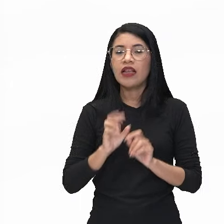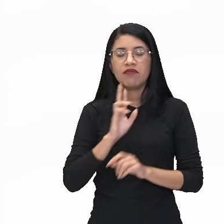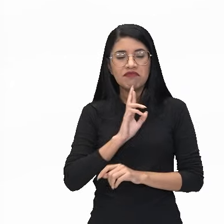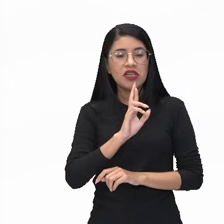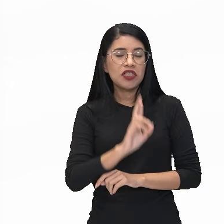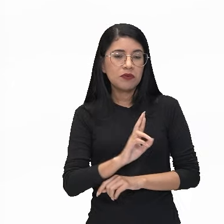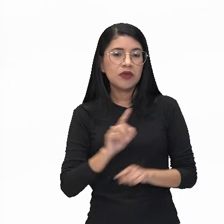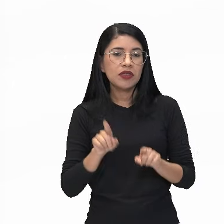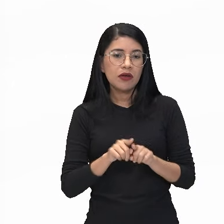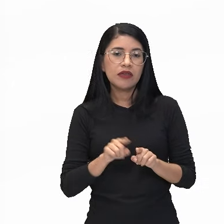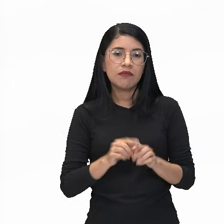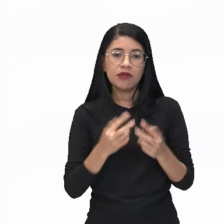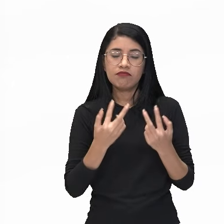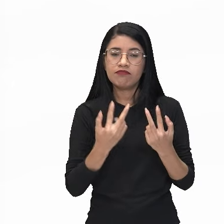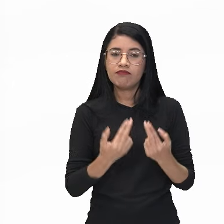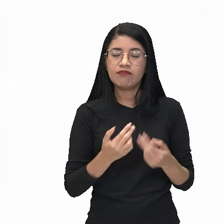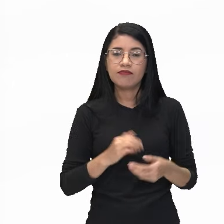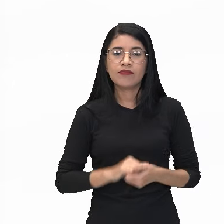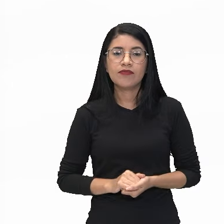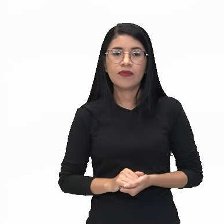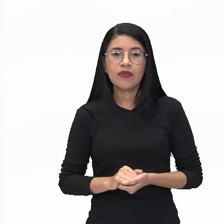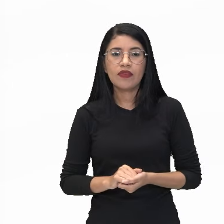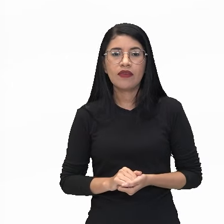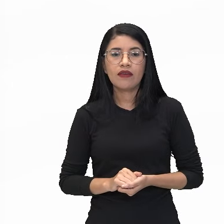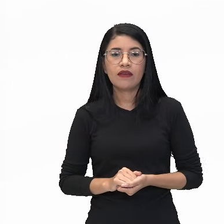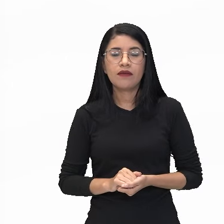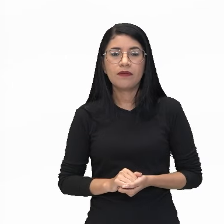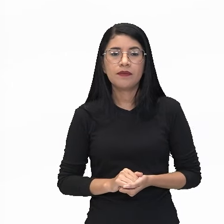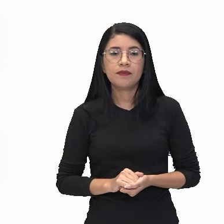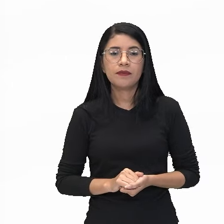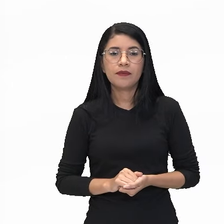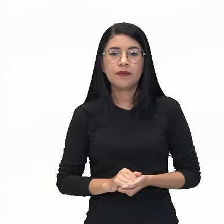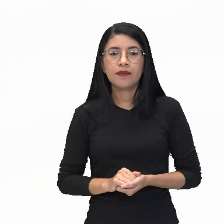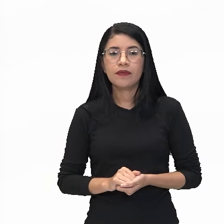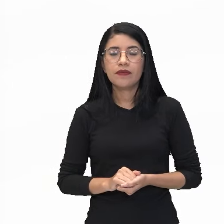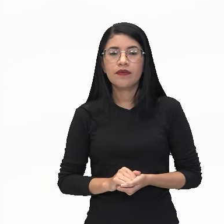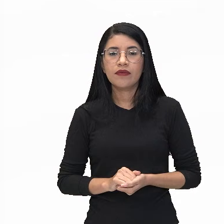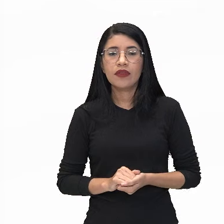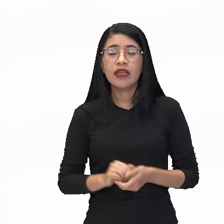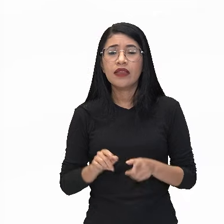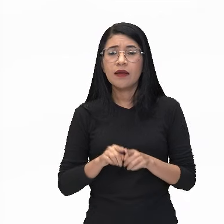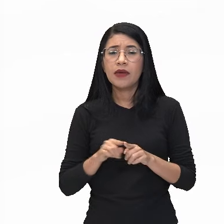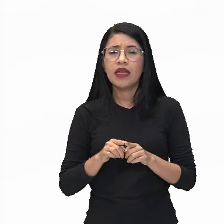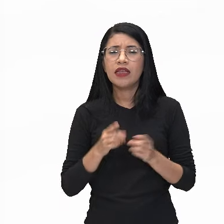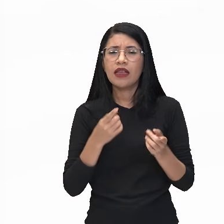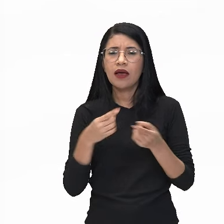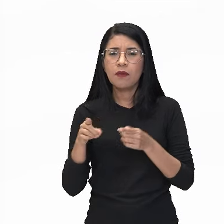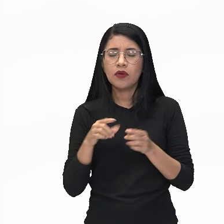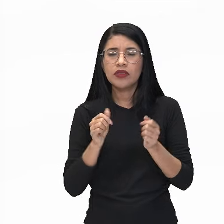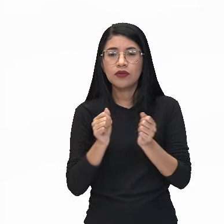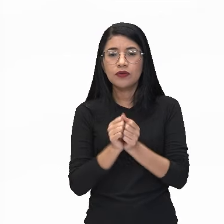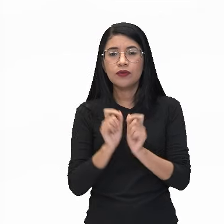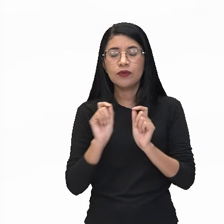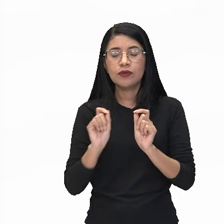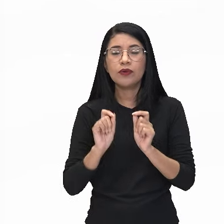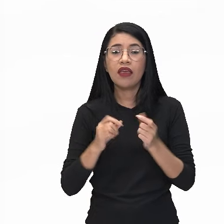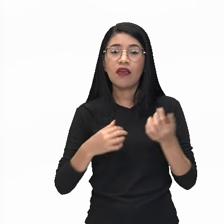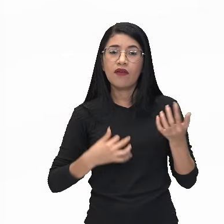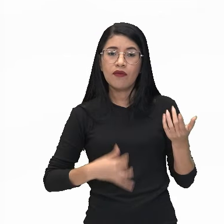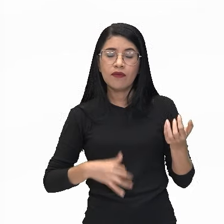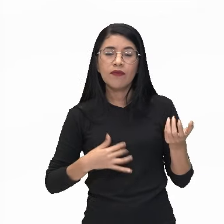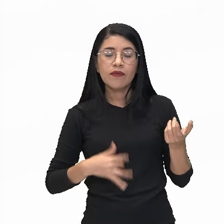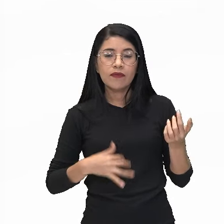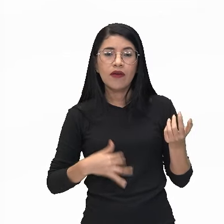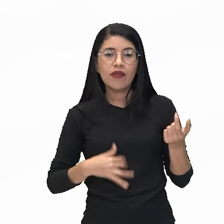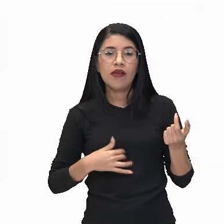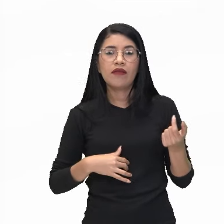revidou essa situação com o primo lá. E como acompanhamento, nós temos o violão, essa